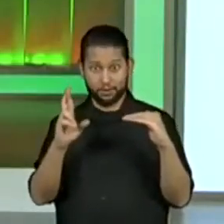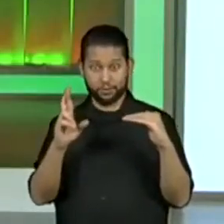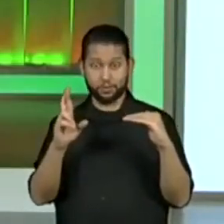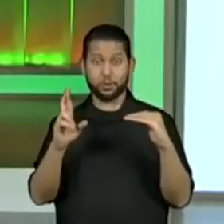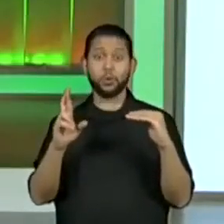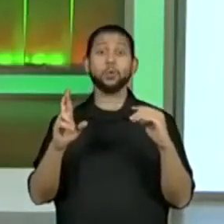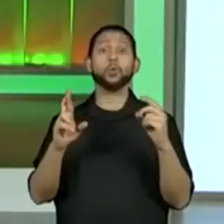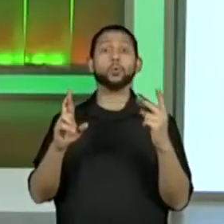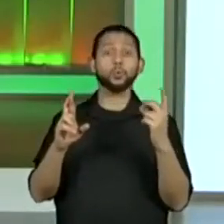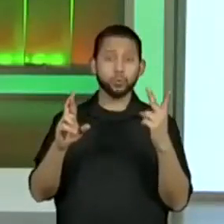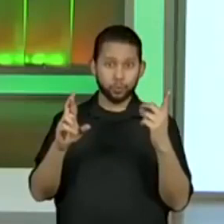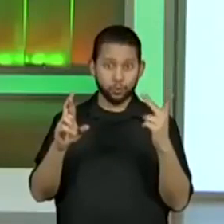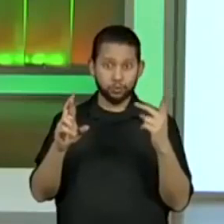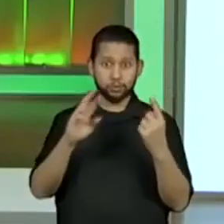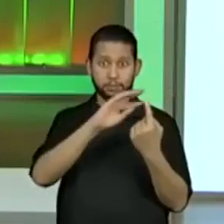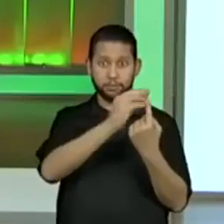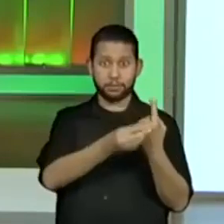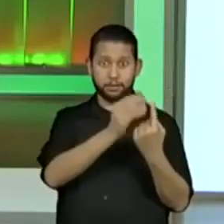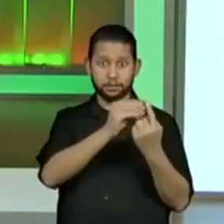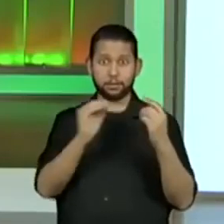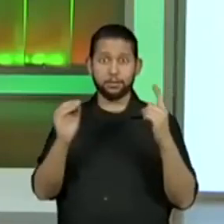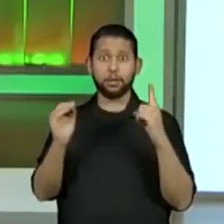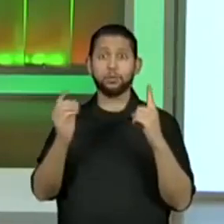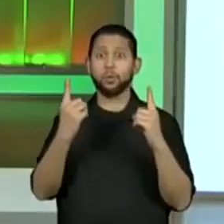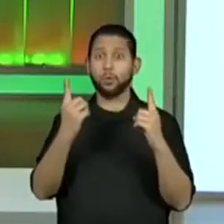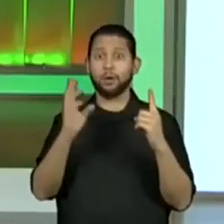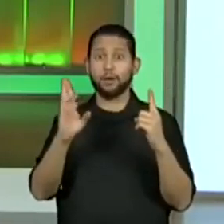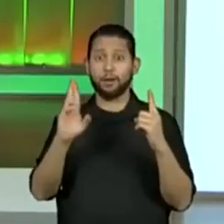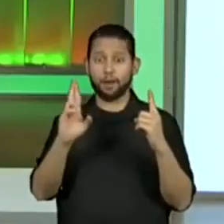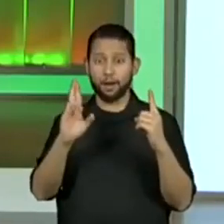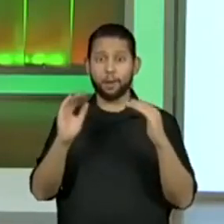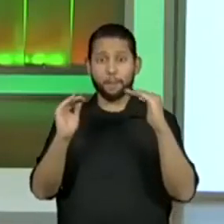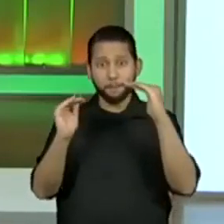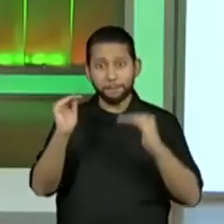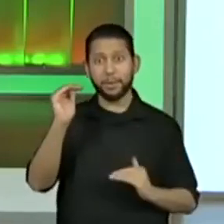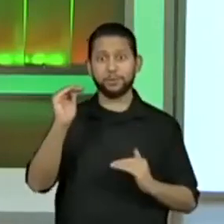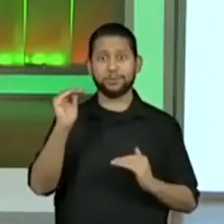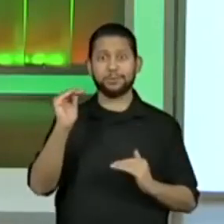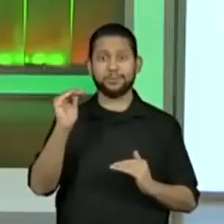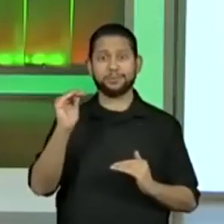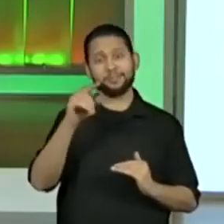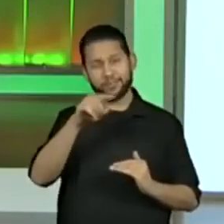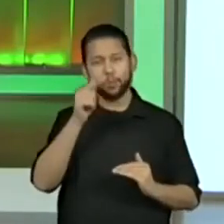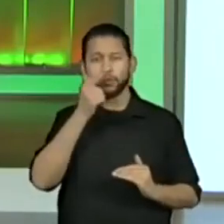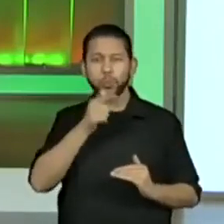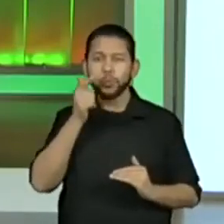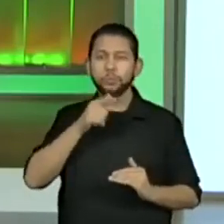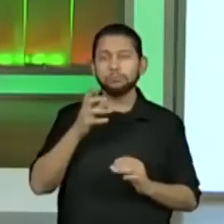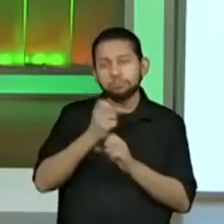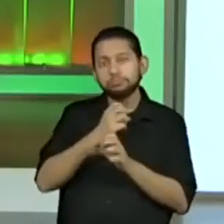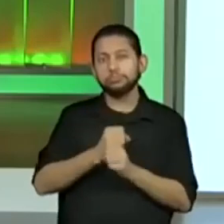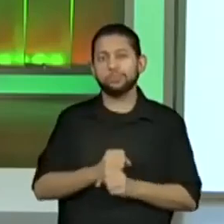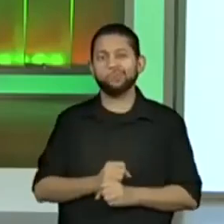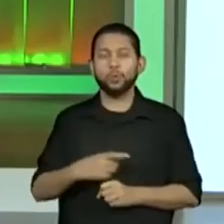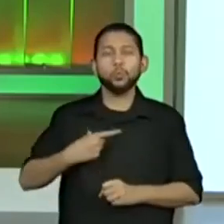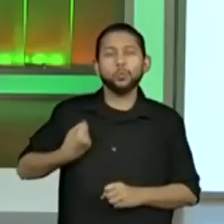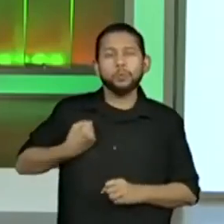O valor foi menor. Não precisa o valor exato. Aqui a gente só estimou. Certo? Vou colocar aqui.